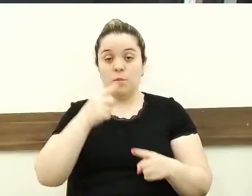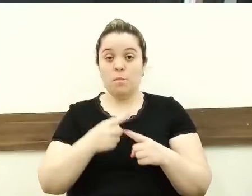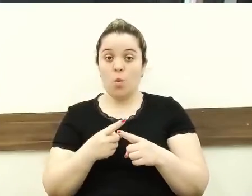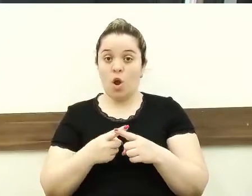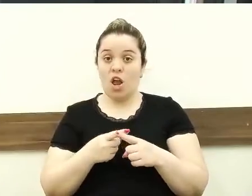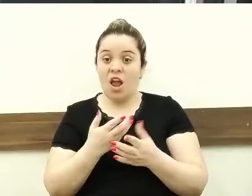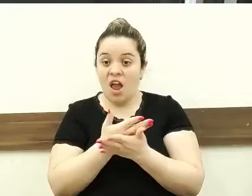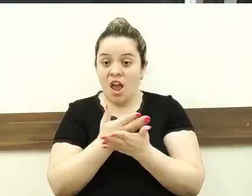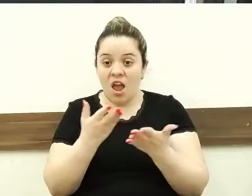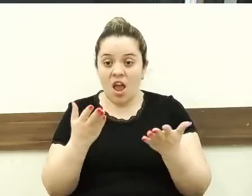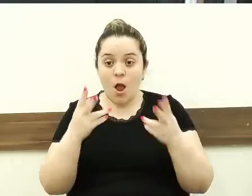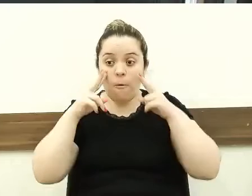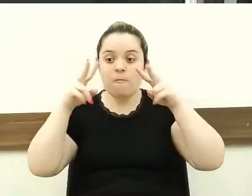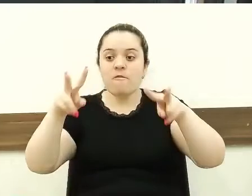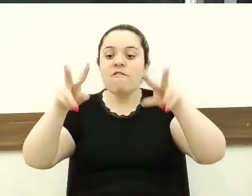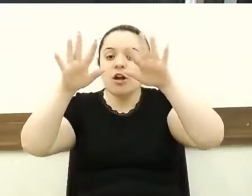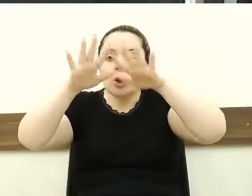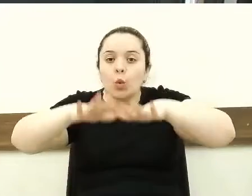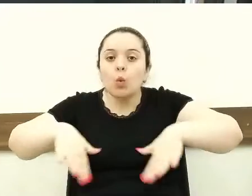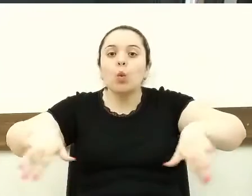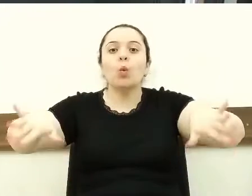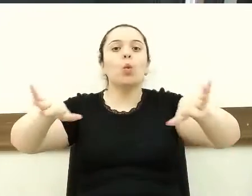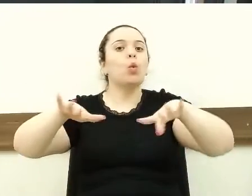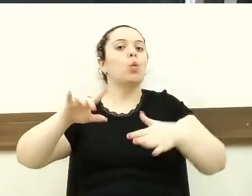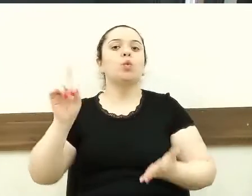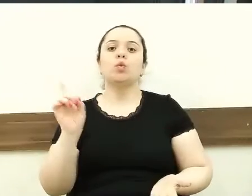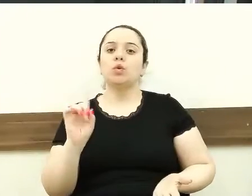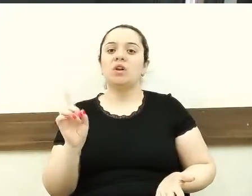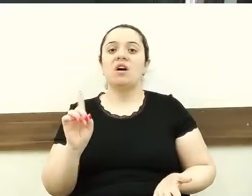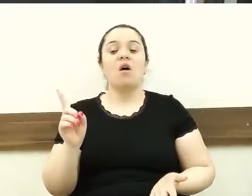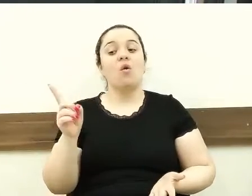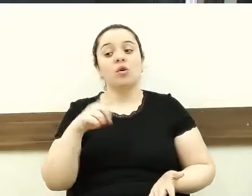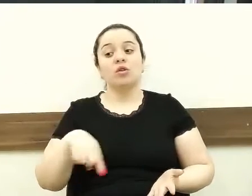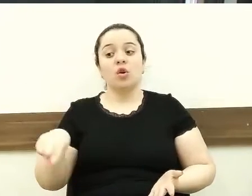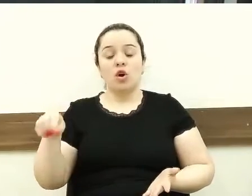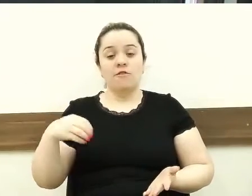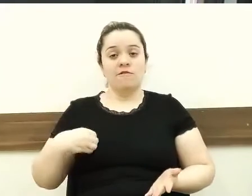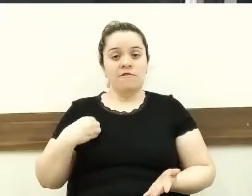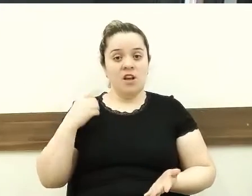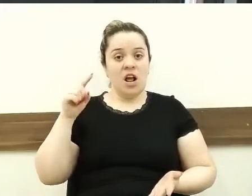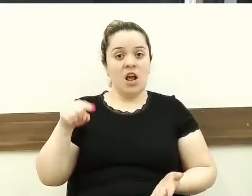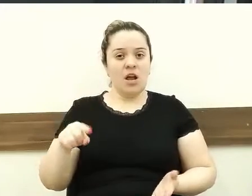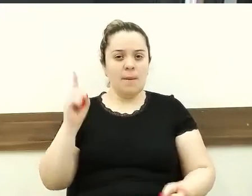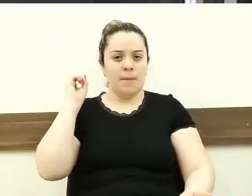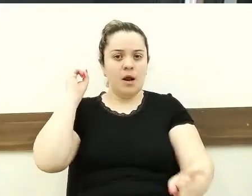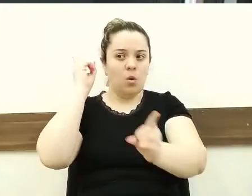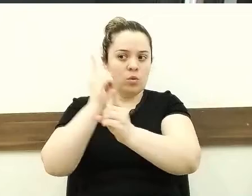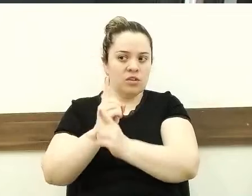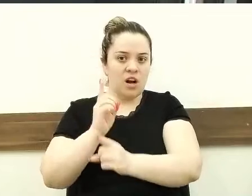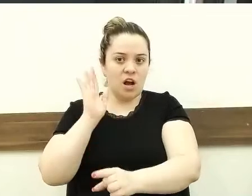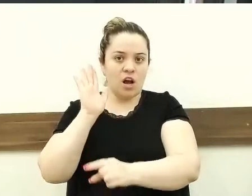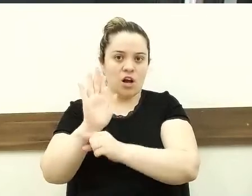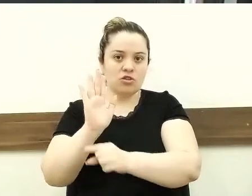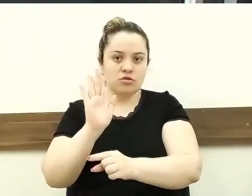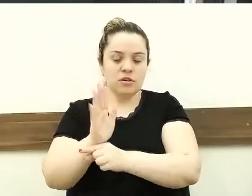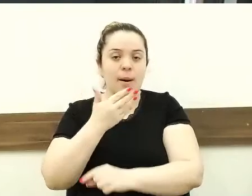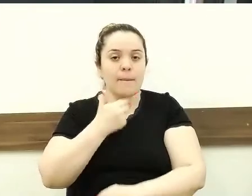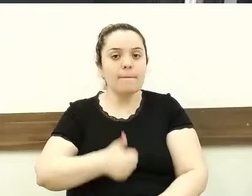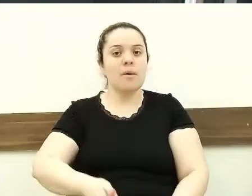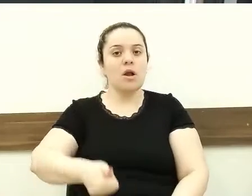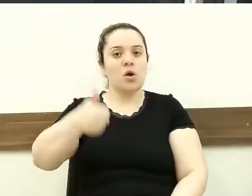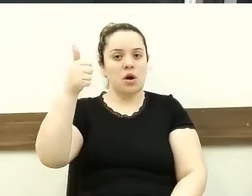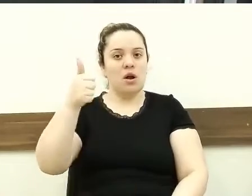lugares, e nós estamos aqui para identificar isso e procurar ajudar e melhorar a administração pública.